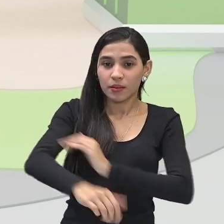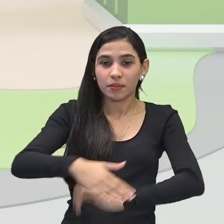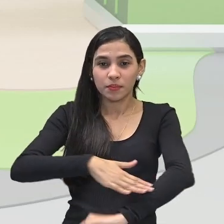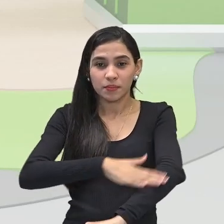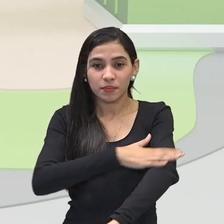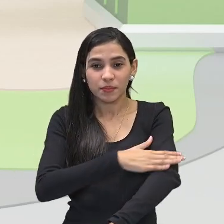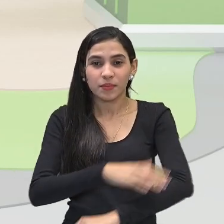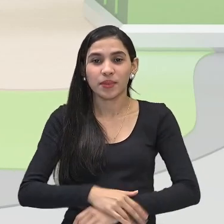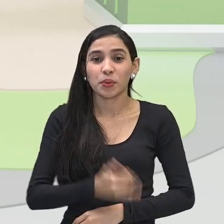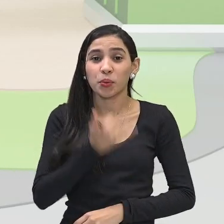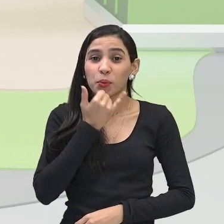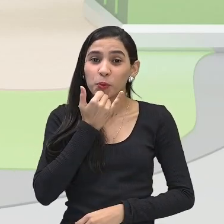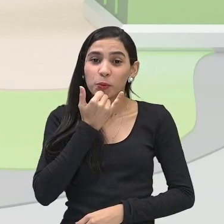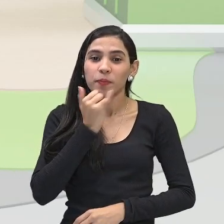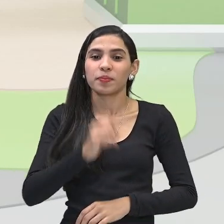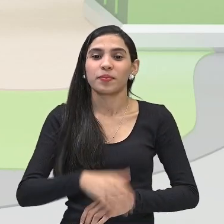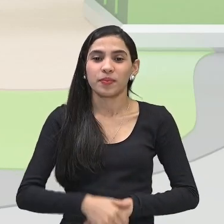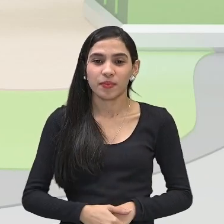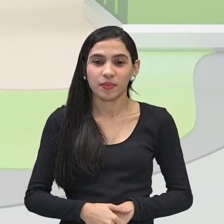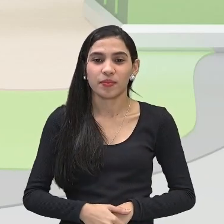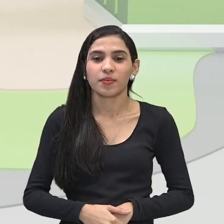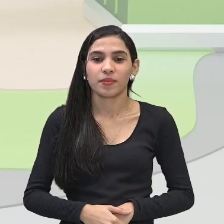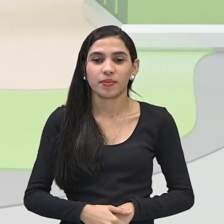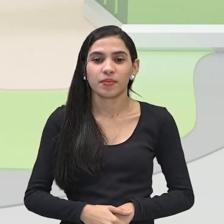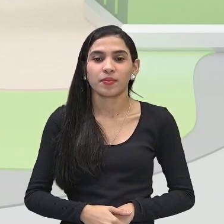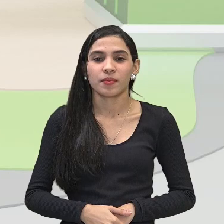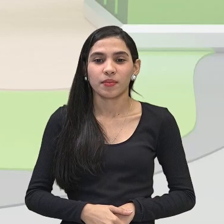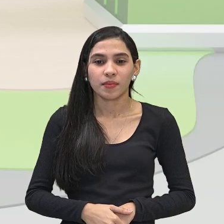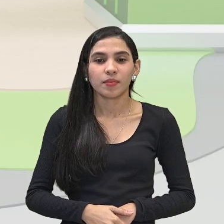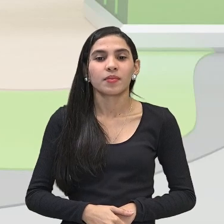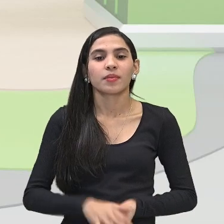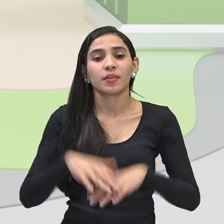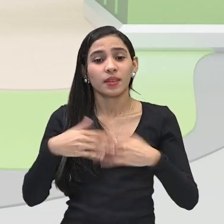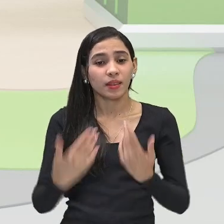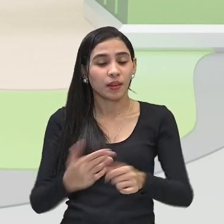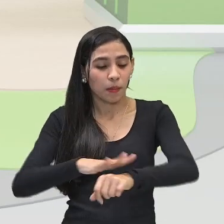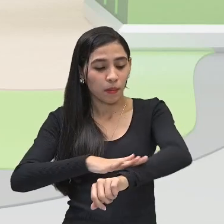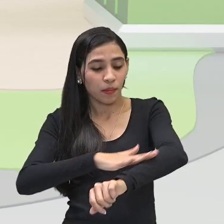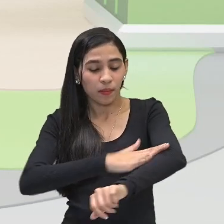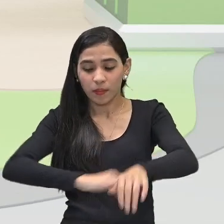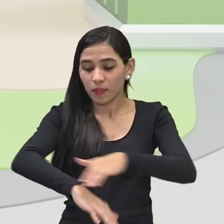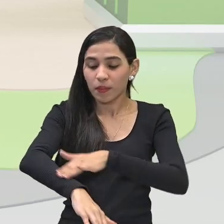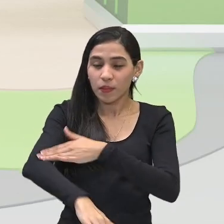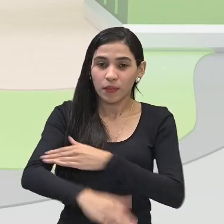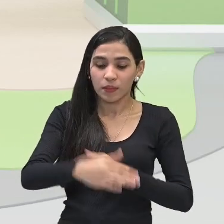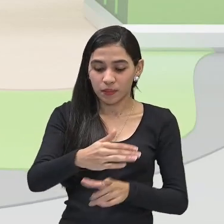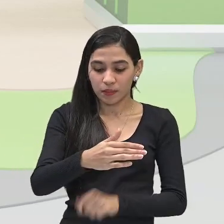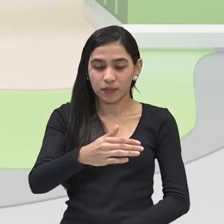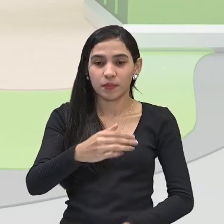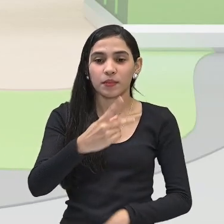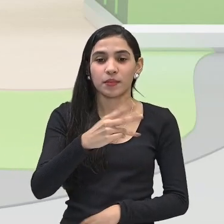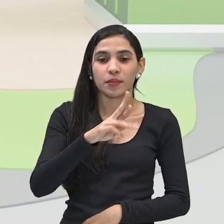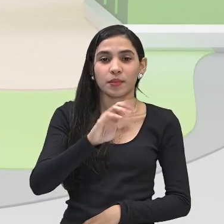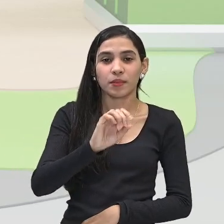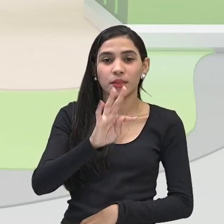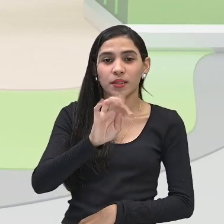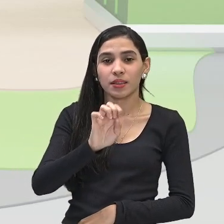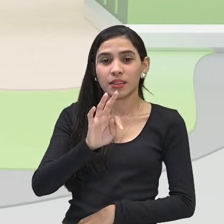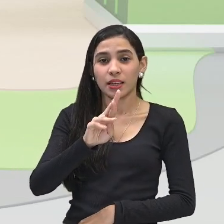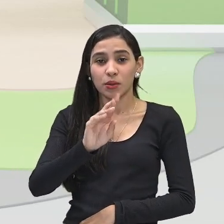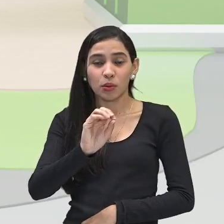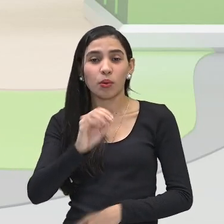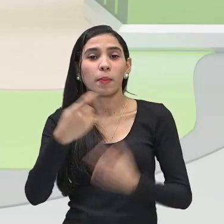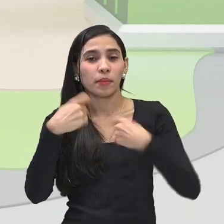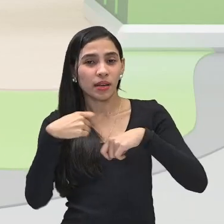Desculpa. Não usou protetor solar. E esse protetor solar, no caso, ele deve ser usado no seu